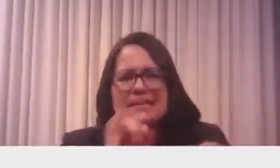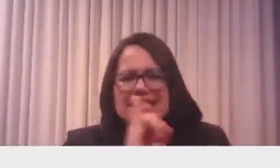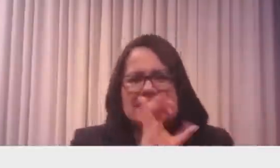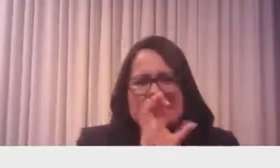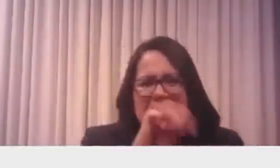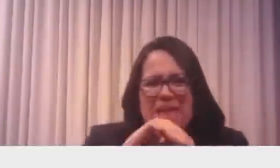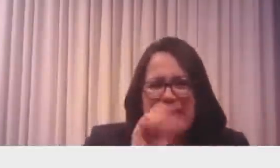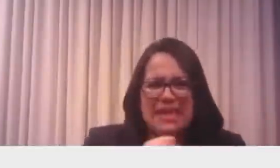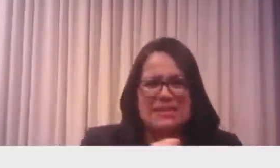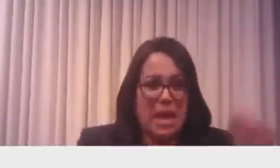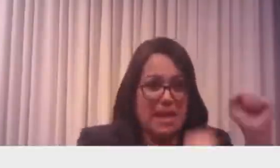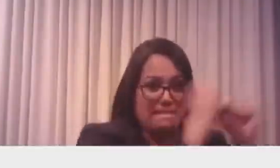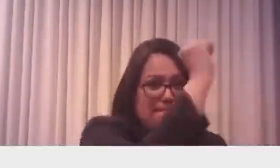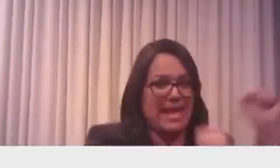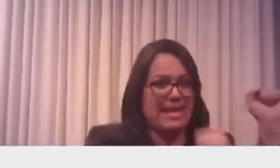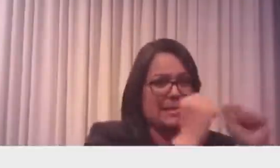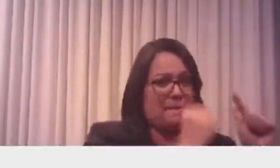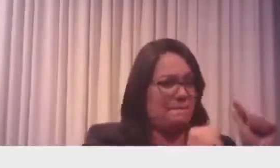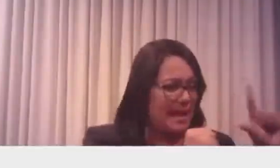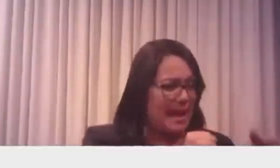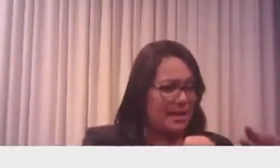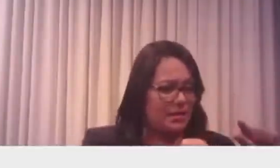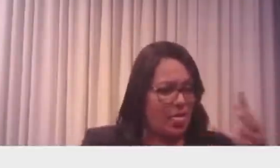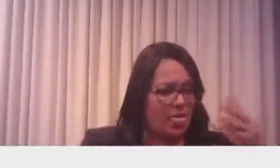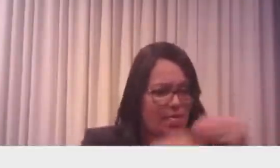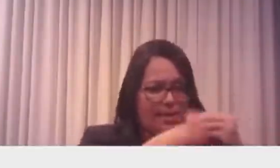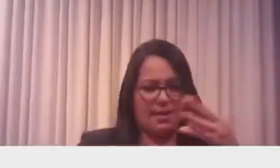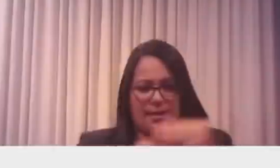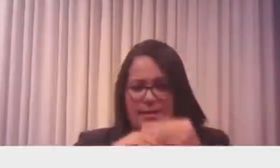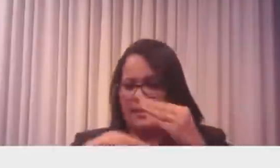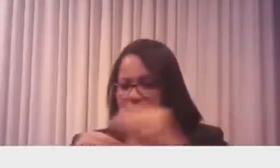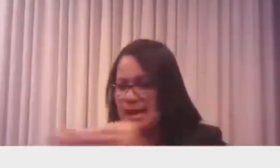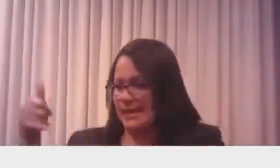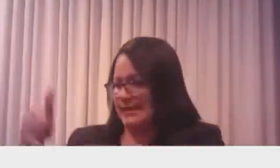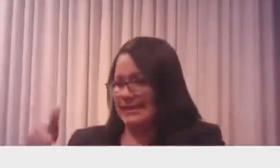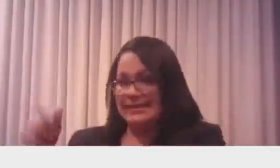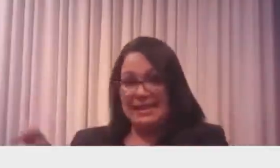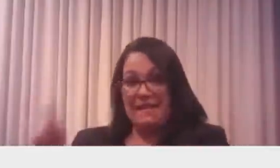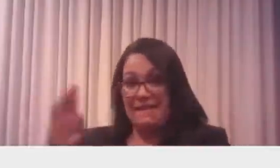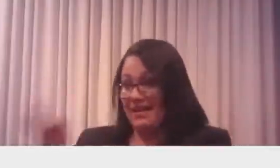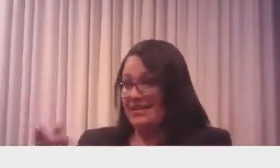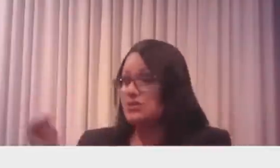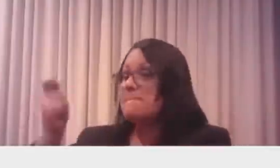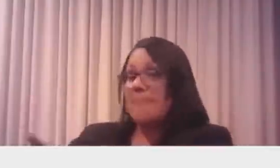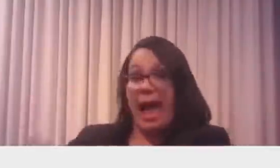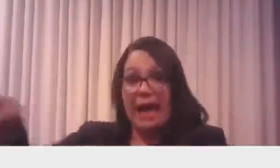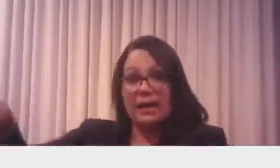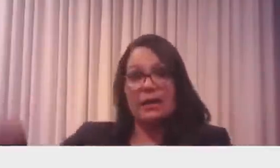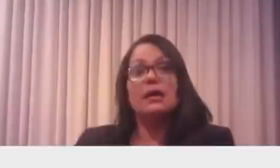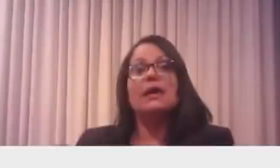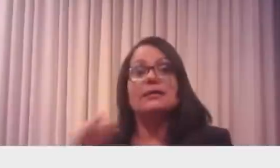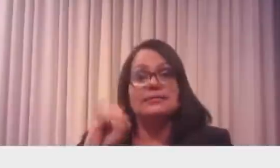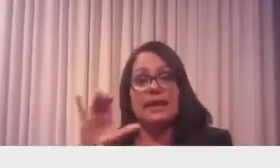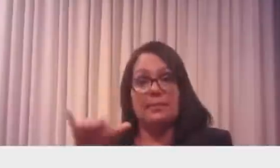de tudo. Então, se hoje em dia a gasolina passar a custar R$20,00 por litro,